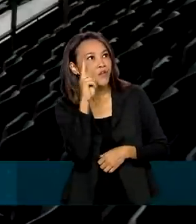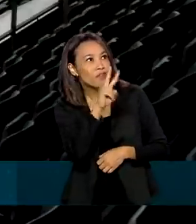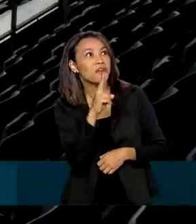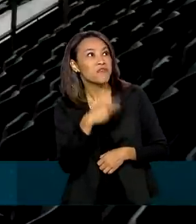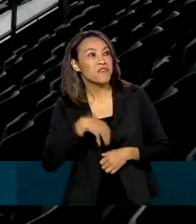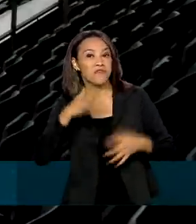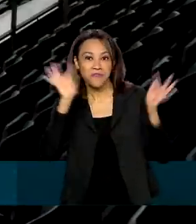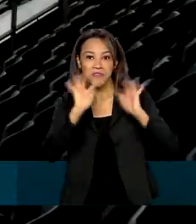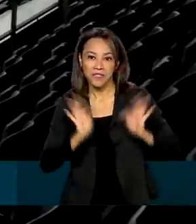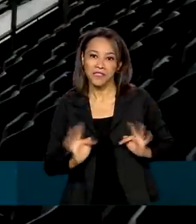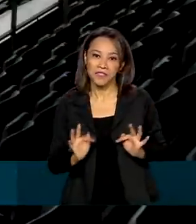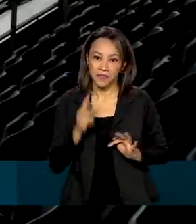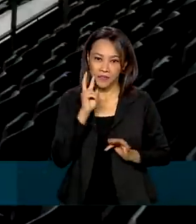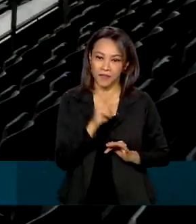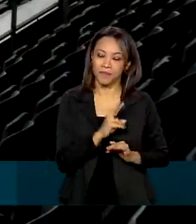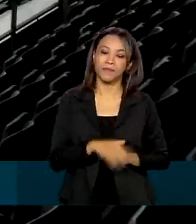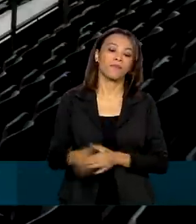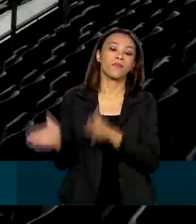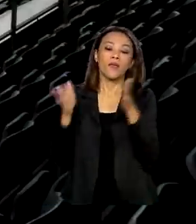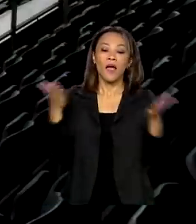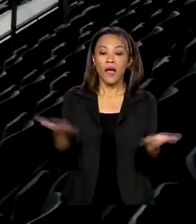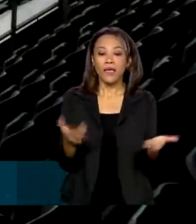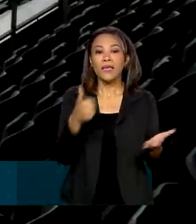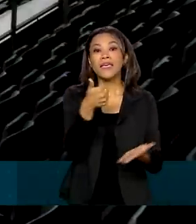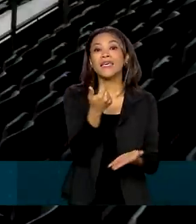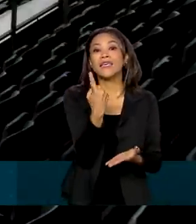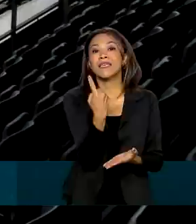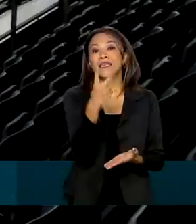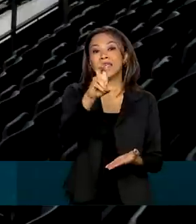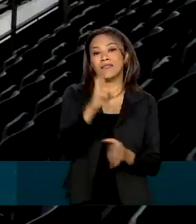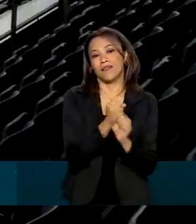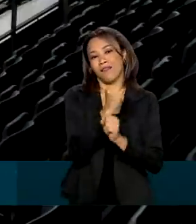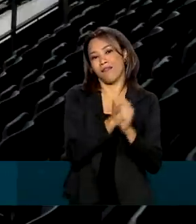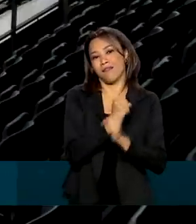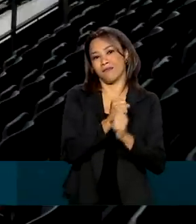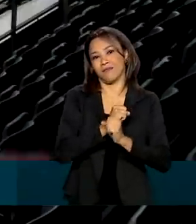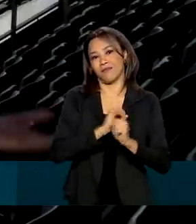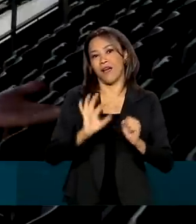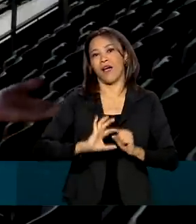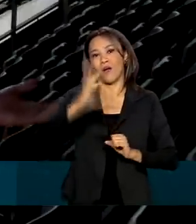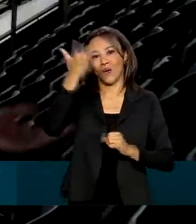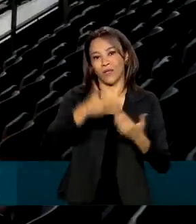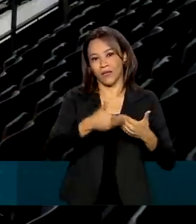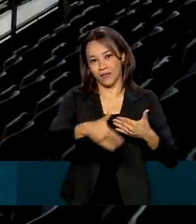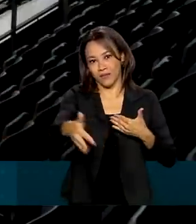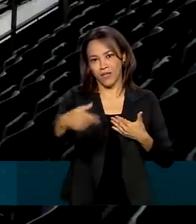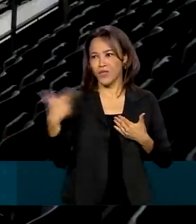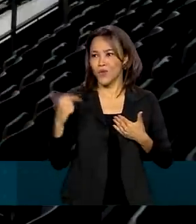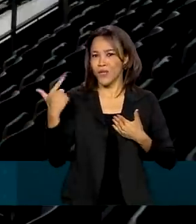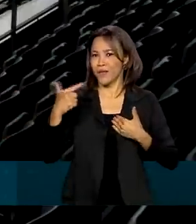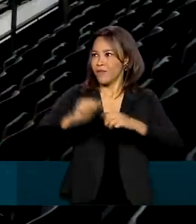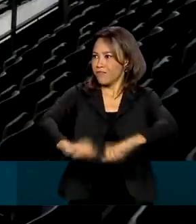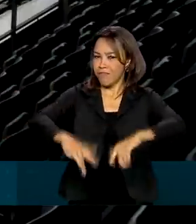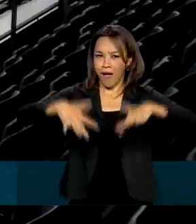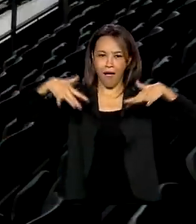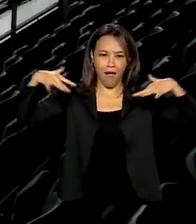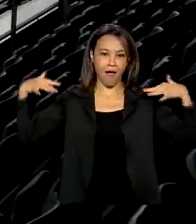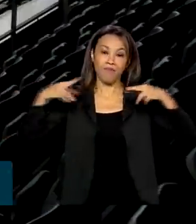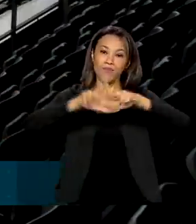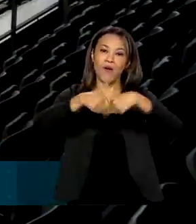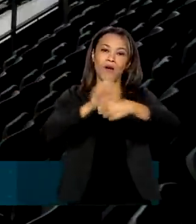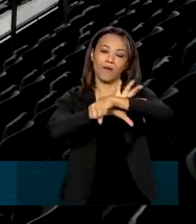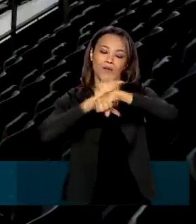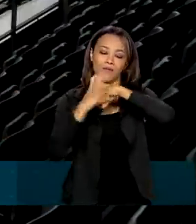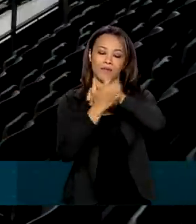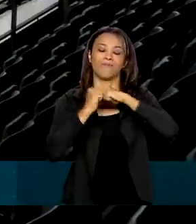O jogo Natal Sem Fome acontece há 15 anos. Desta vez, foi sem a presença do público nas arquibancadas, em razão da